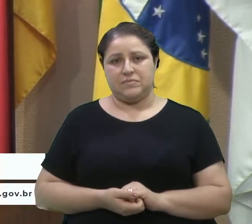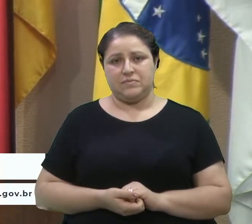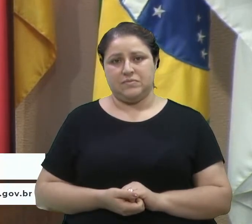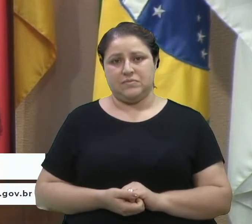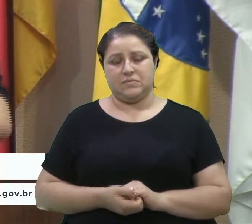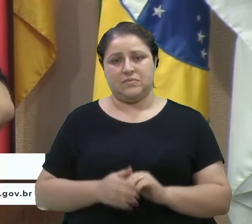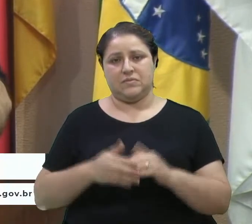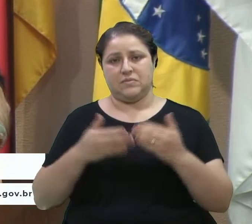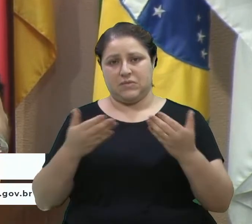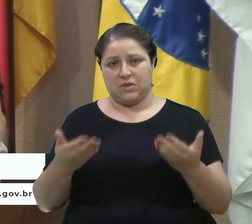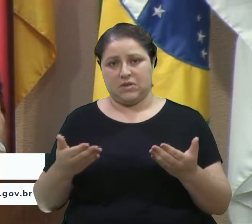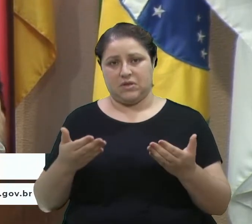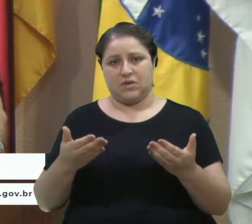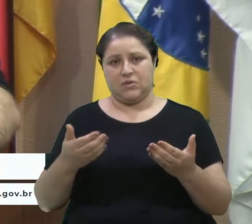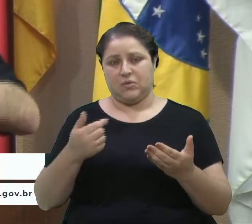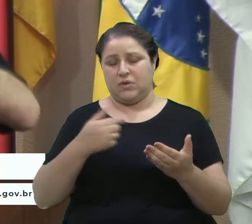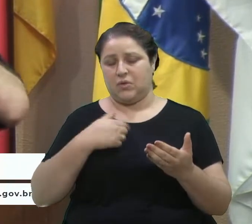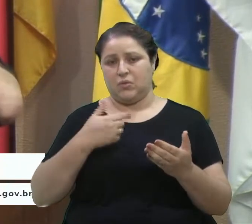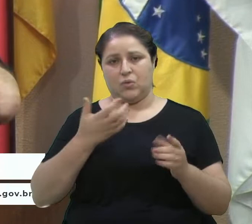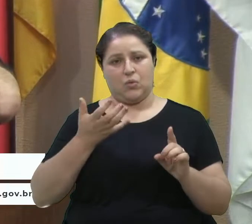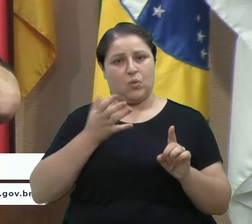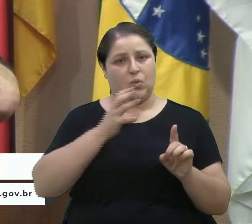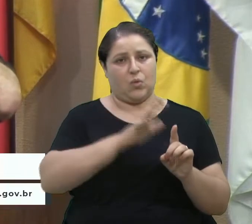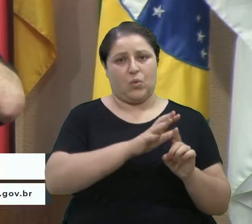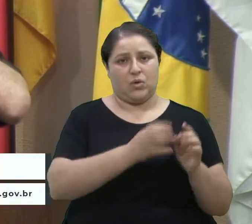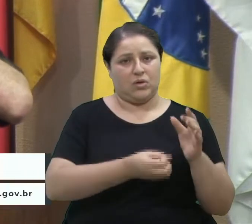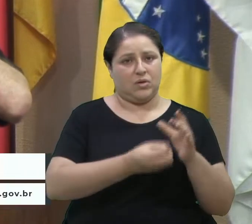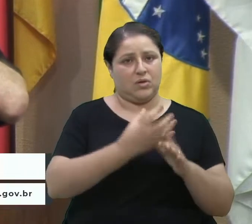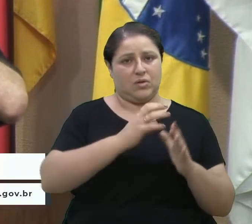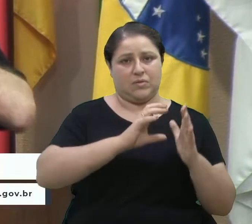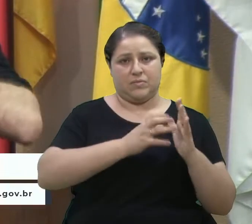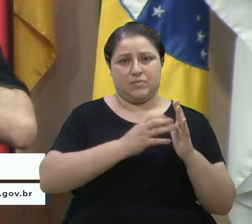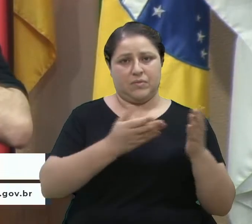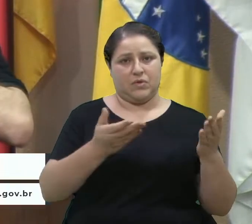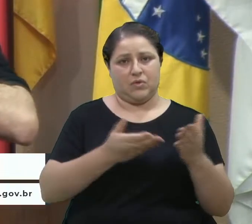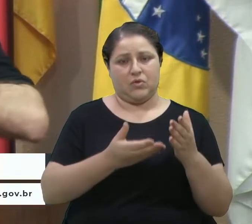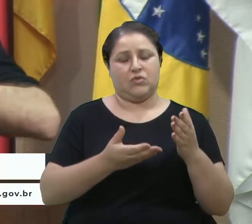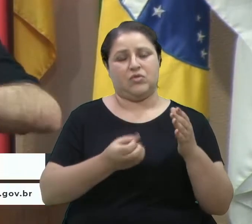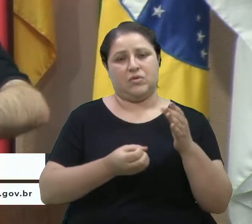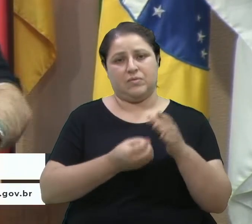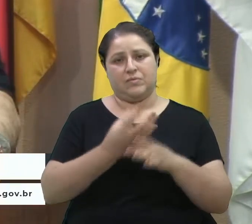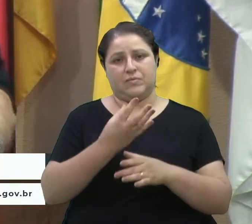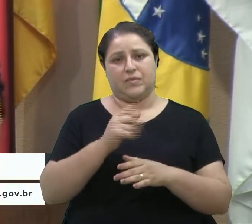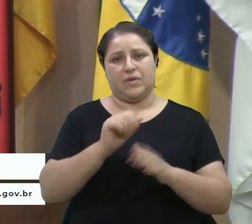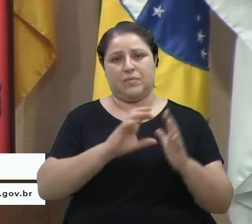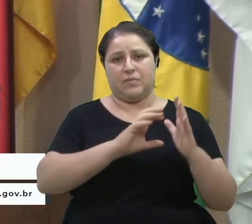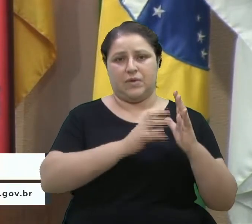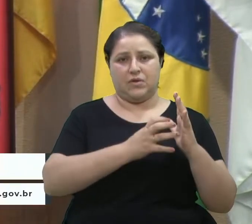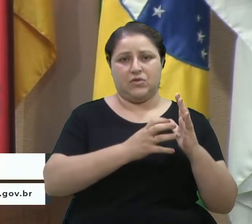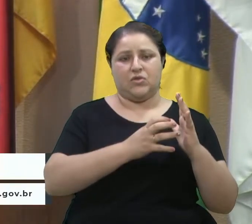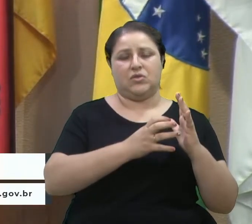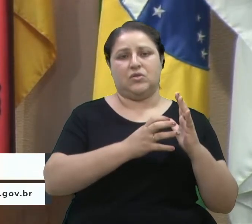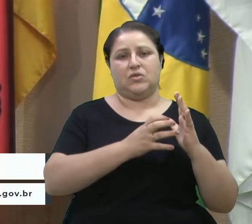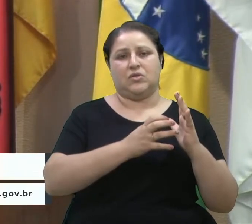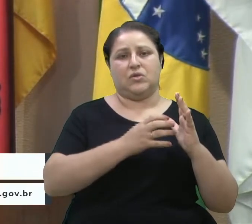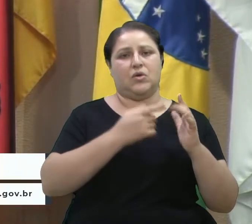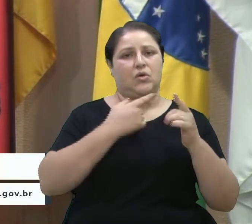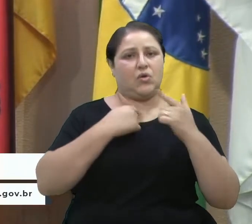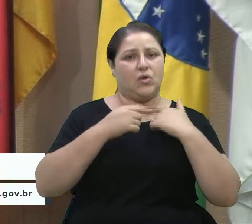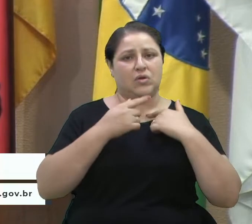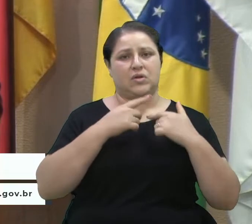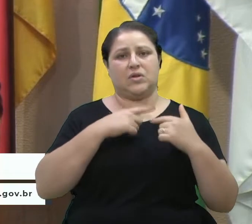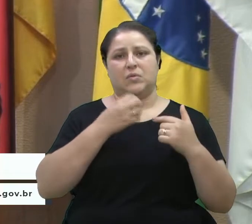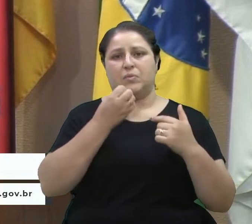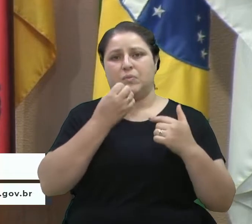Então, meu repúdio total à criação desse partido, já que hoje é a fundação. Um partido que gosta de ter boas